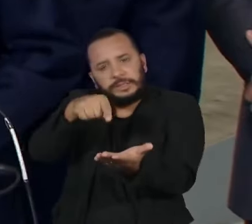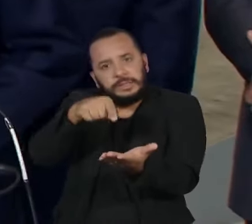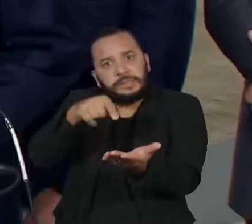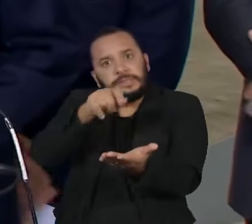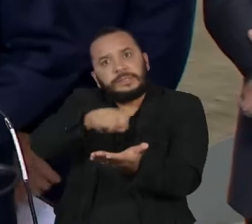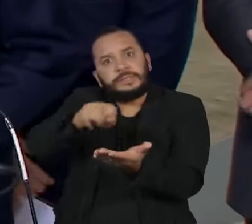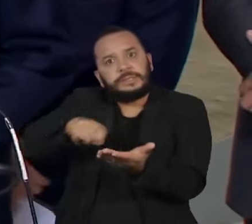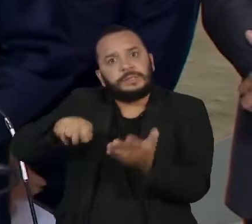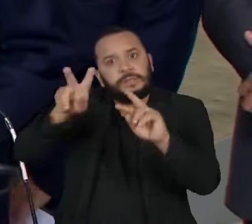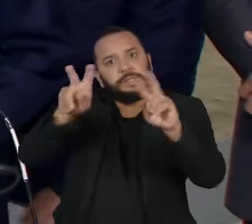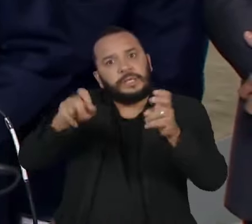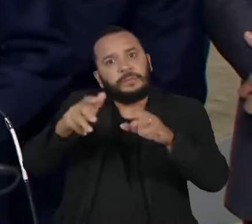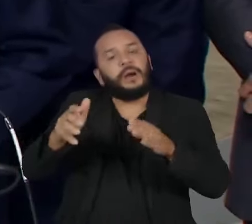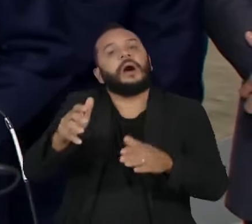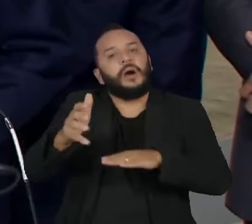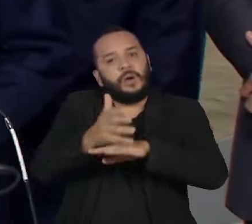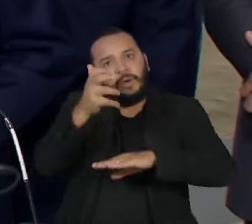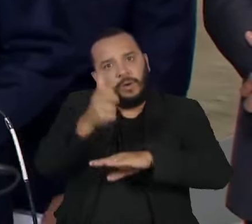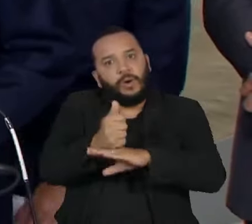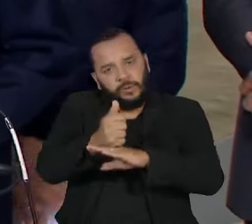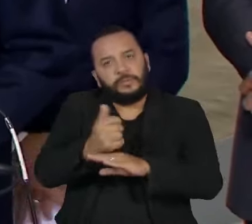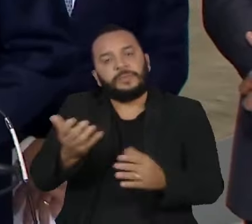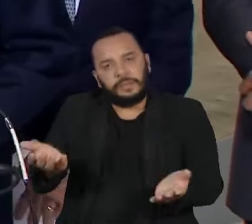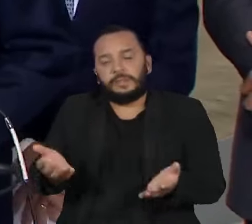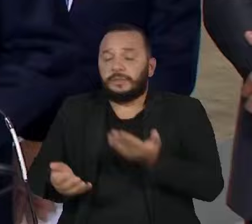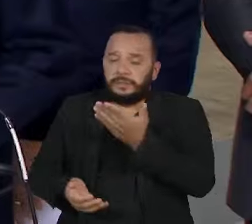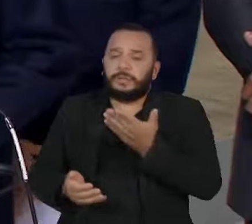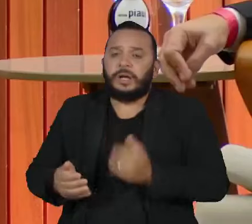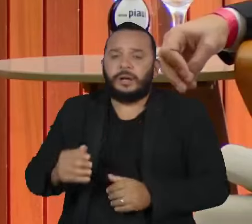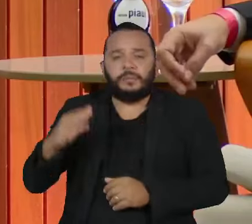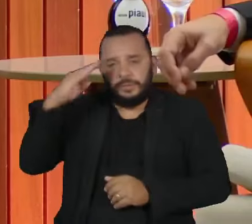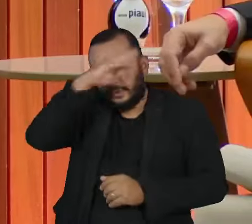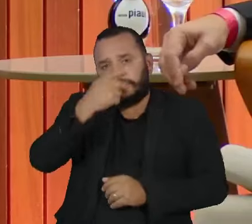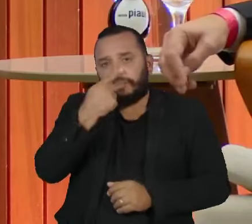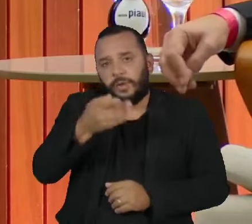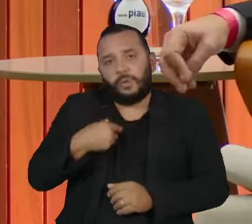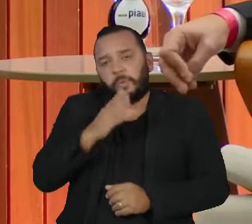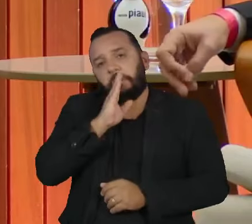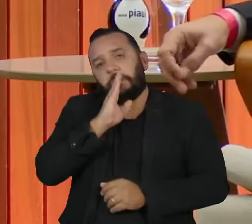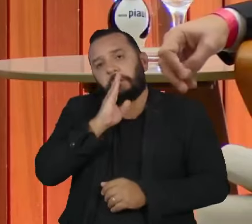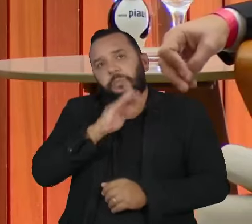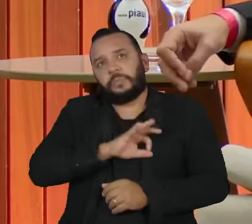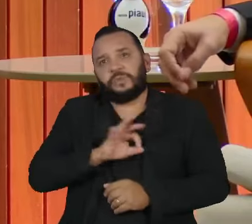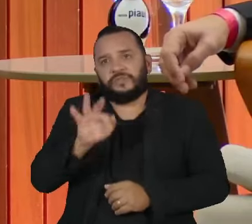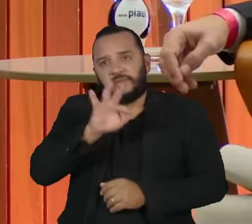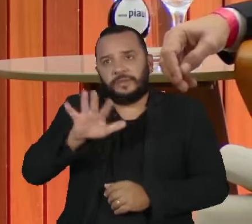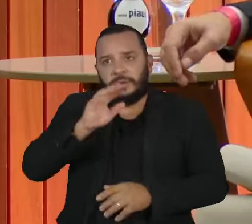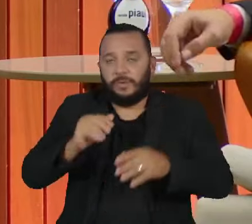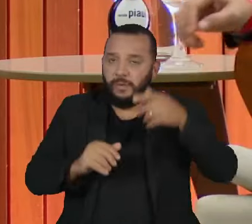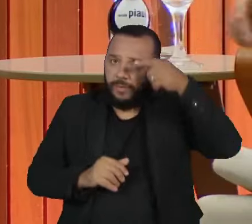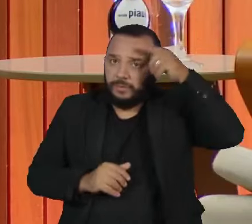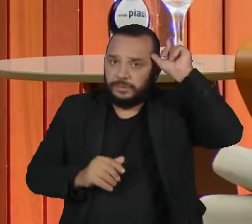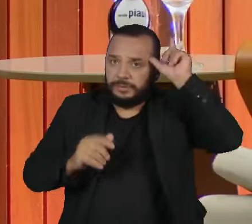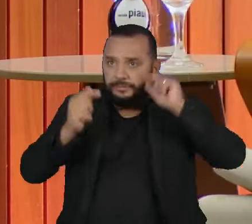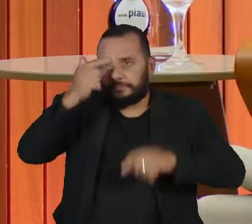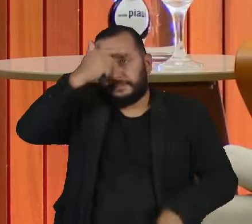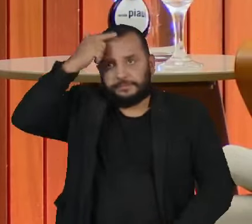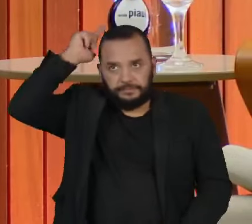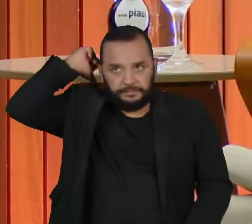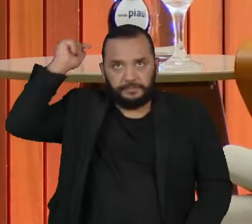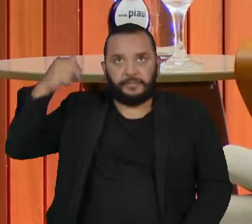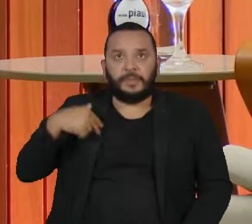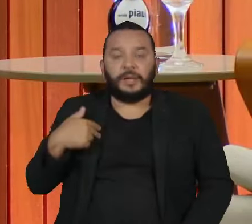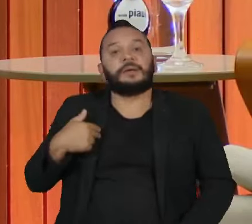Estado. O ex-presidente disse que vai ficar em silêncio na Polícia Federal. Ontem, o ministro do STF, Alexandre de Moraes, negou o segundo